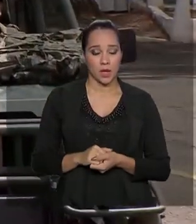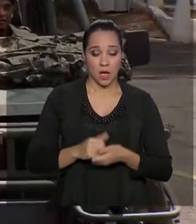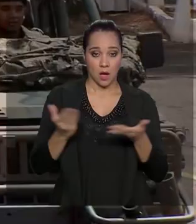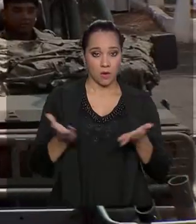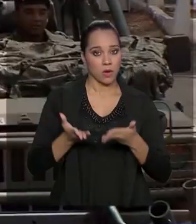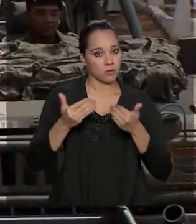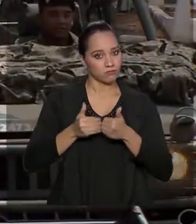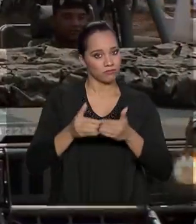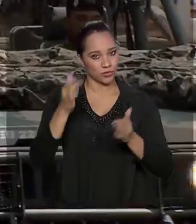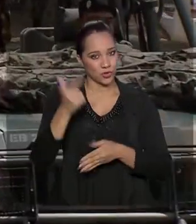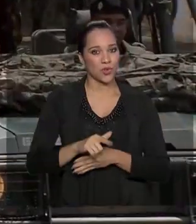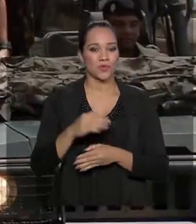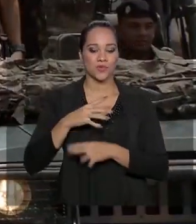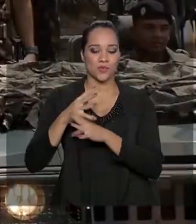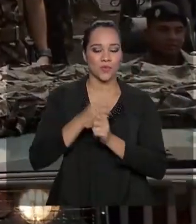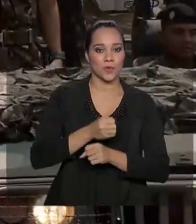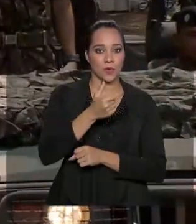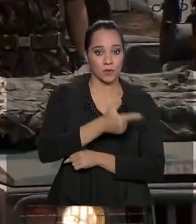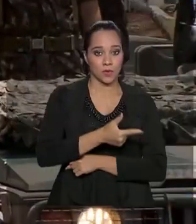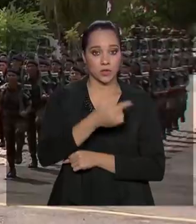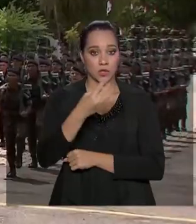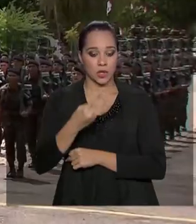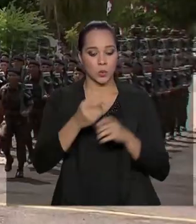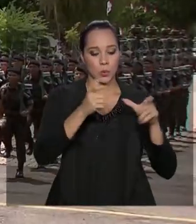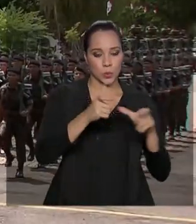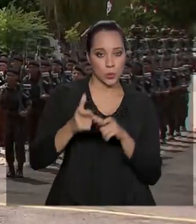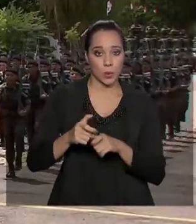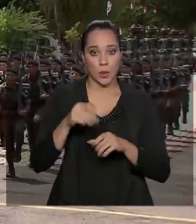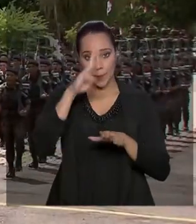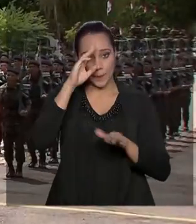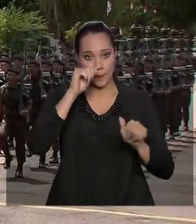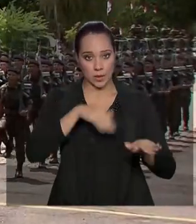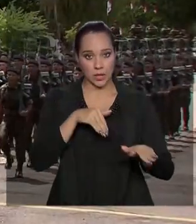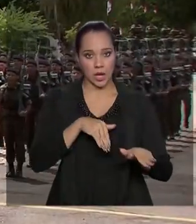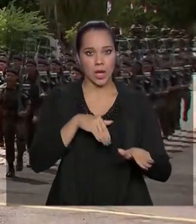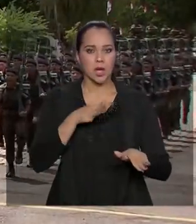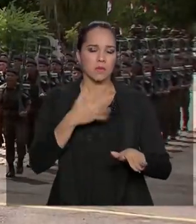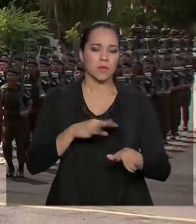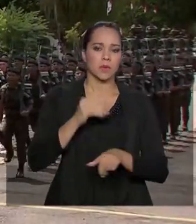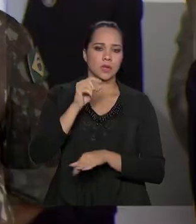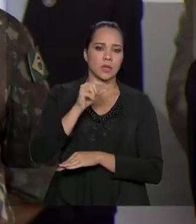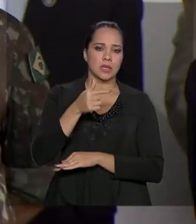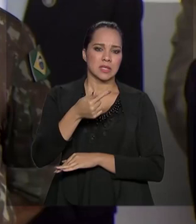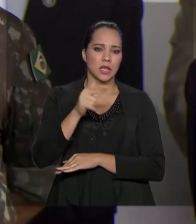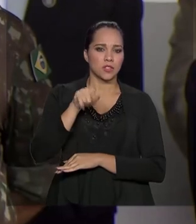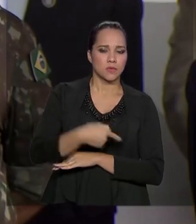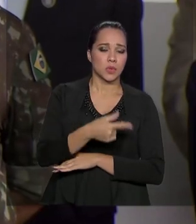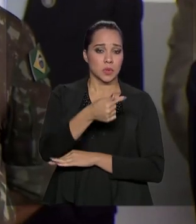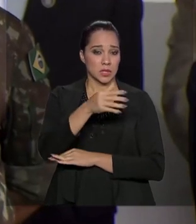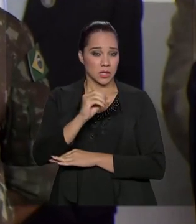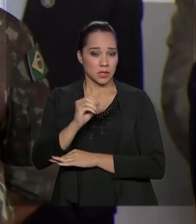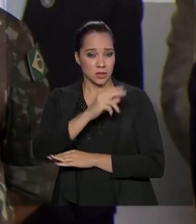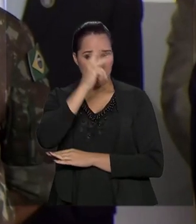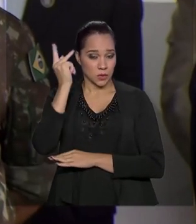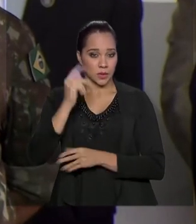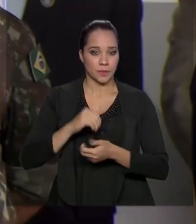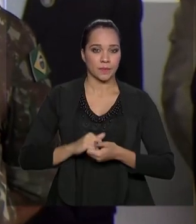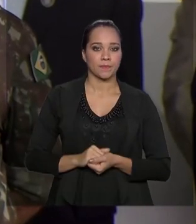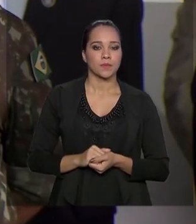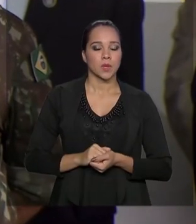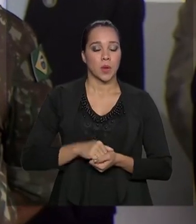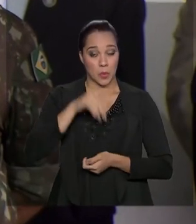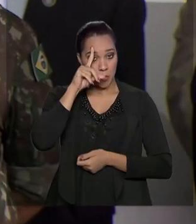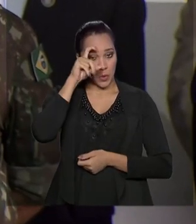agora passa a contar com 23 unidades militares e cerca de 7.700 homens. O vice-presidente Hamilton Mourão